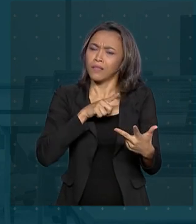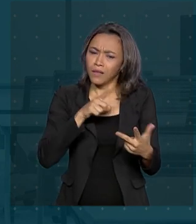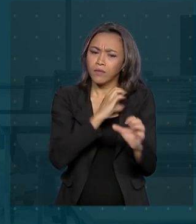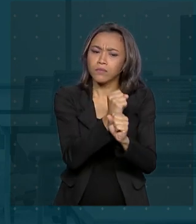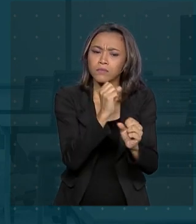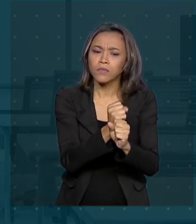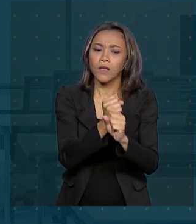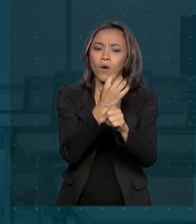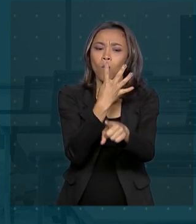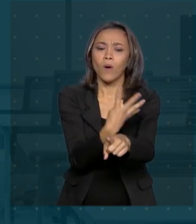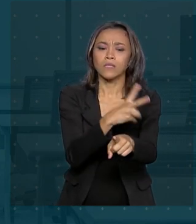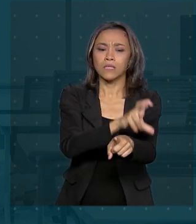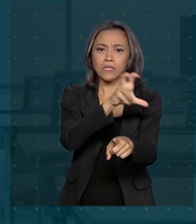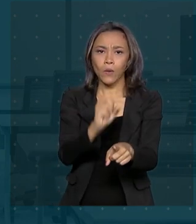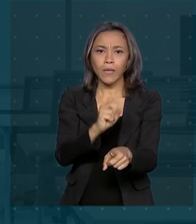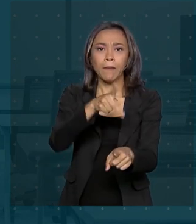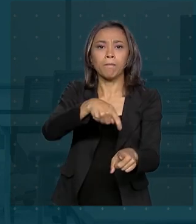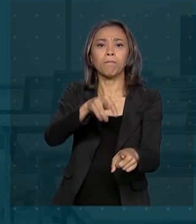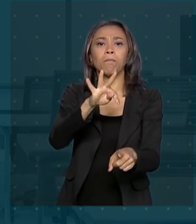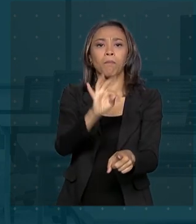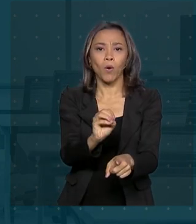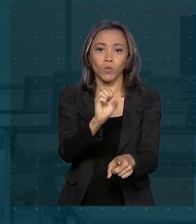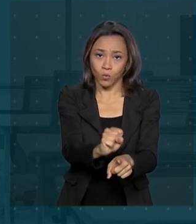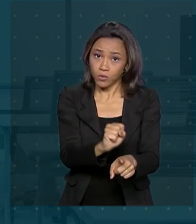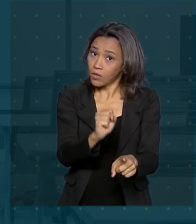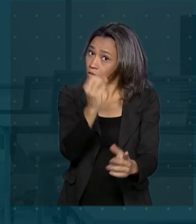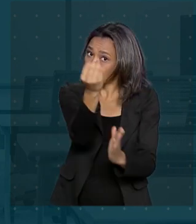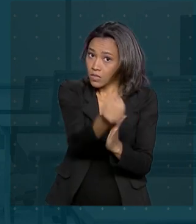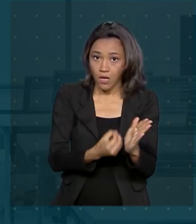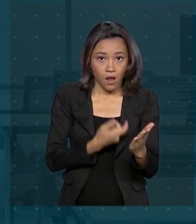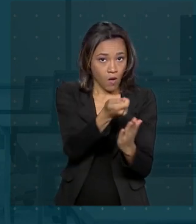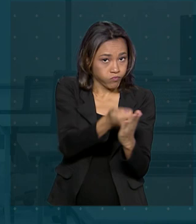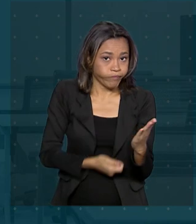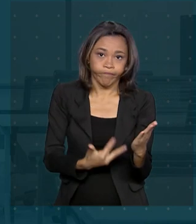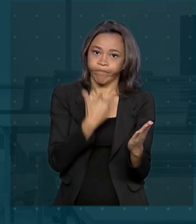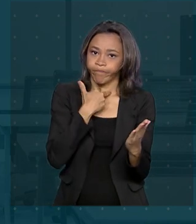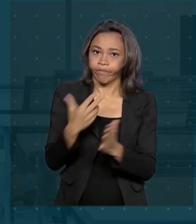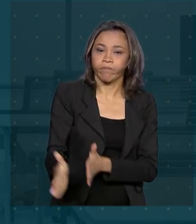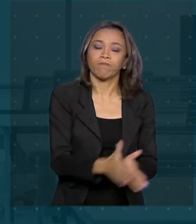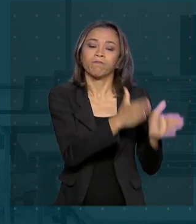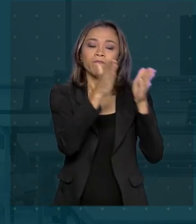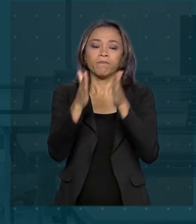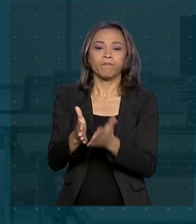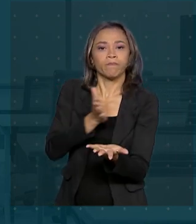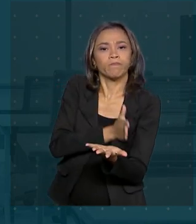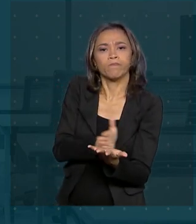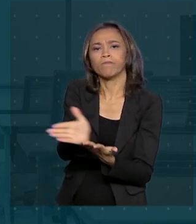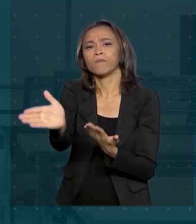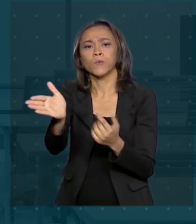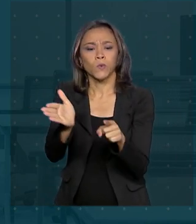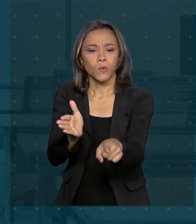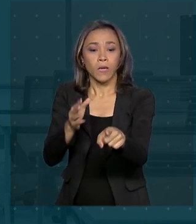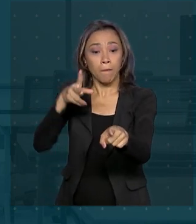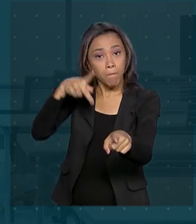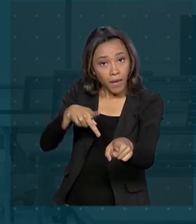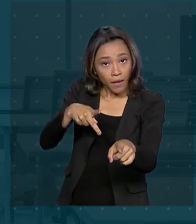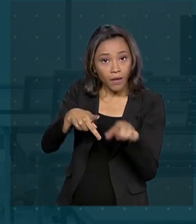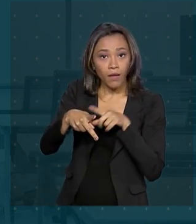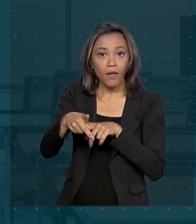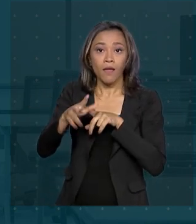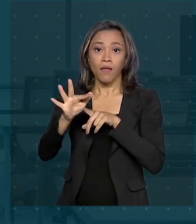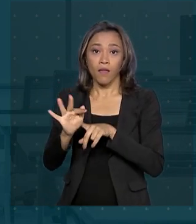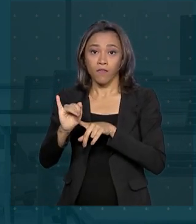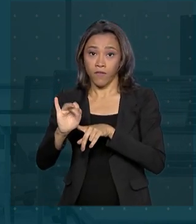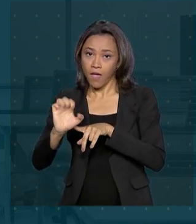450 pontos sem zerar a redação. Já a segunda modalidade, chamada PFIES,